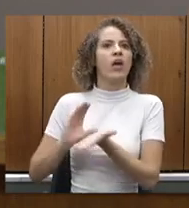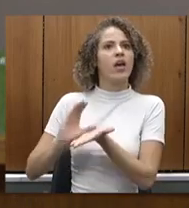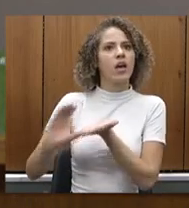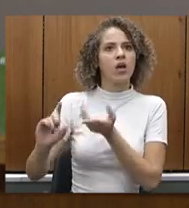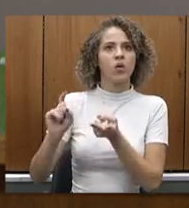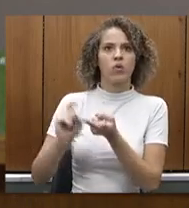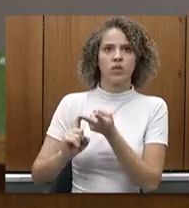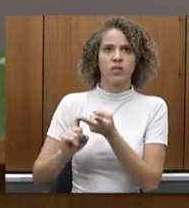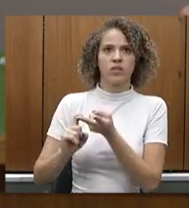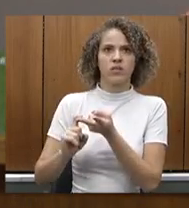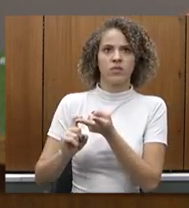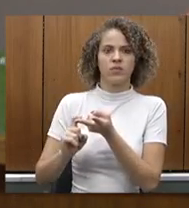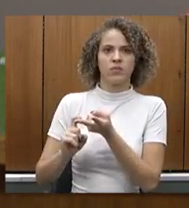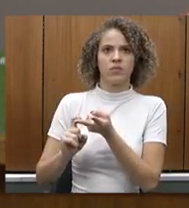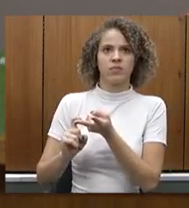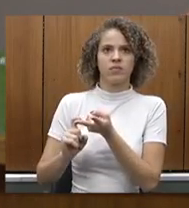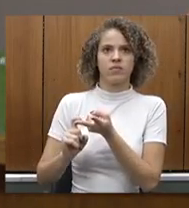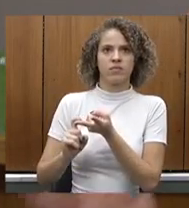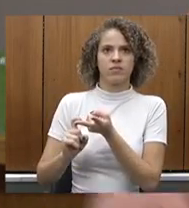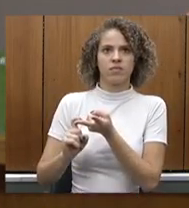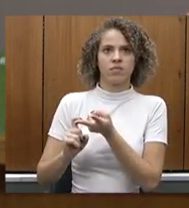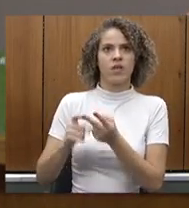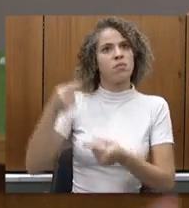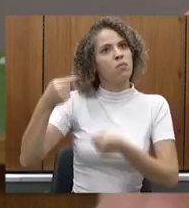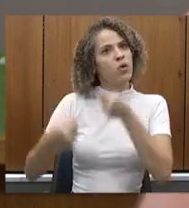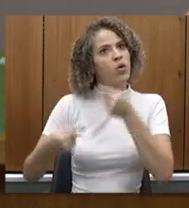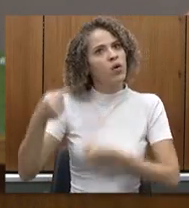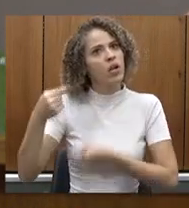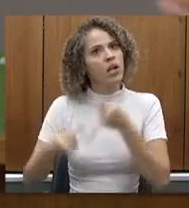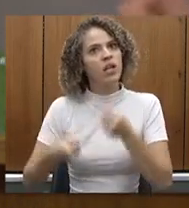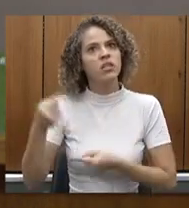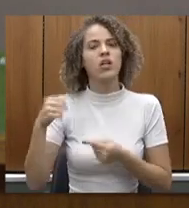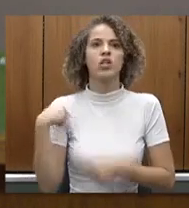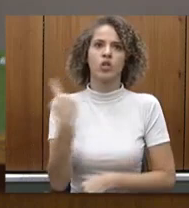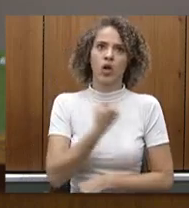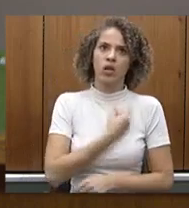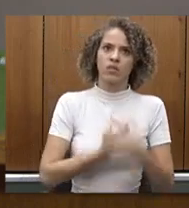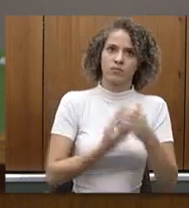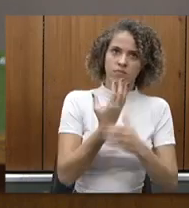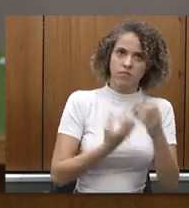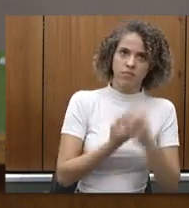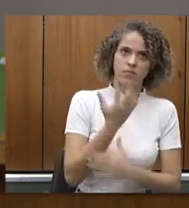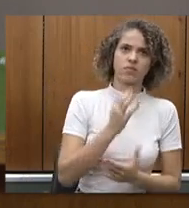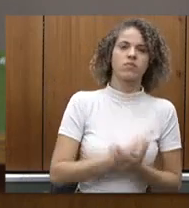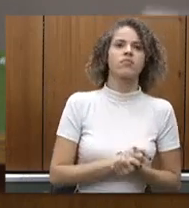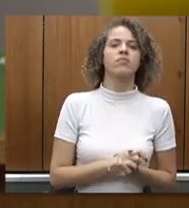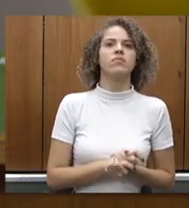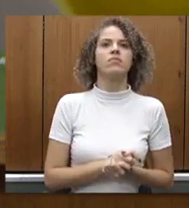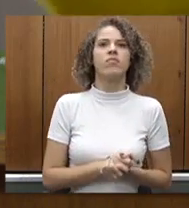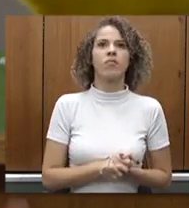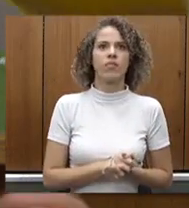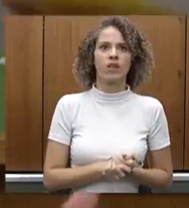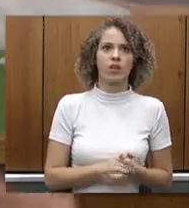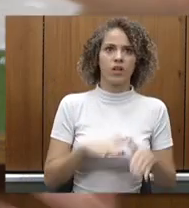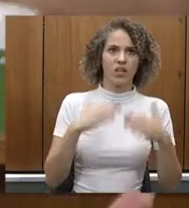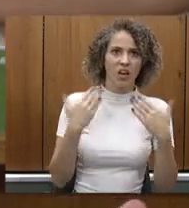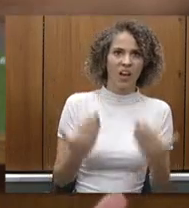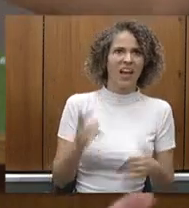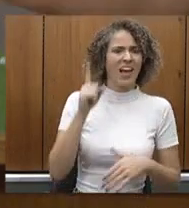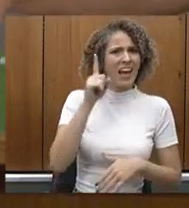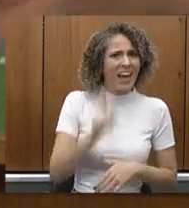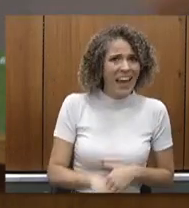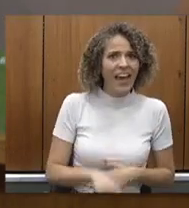vinculado à política LGBT que nós criamos uma resolução para esse público específico então é muito